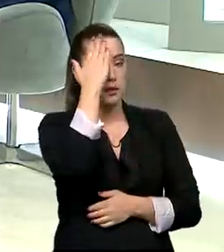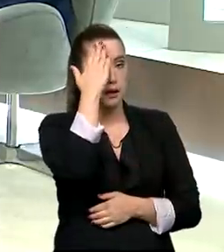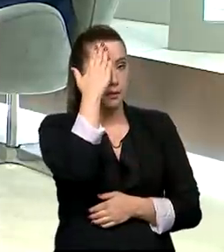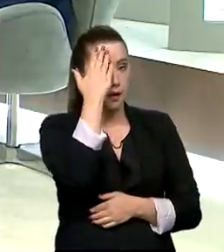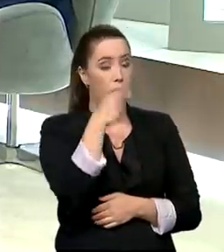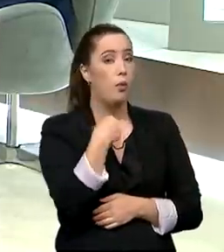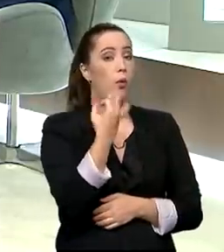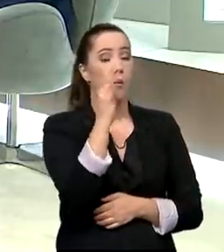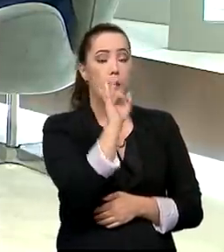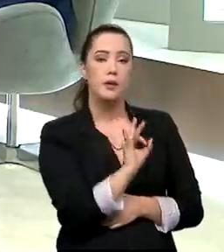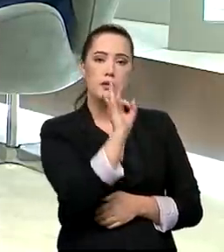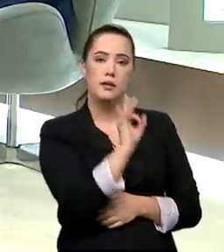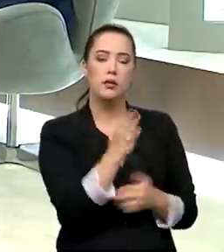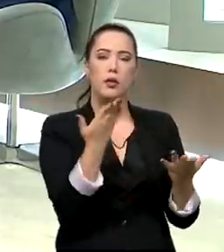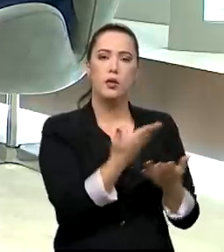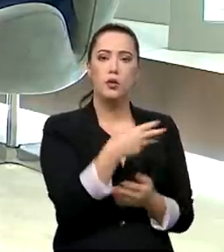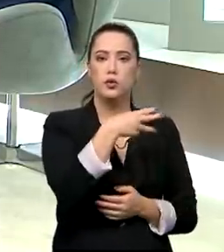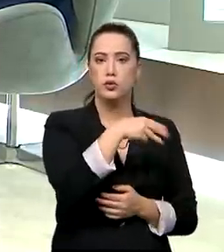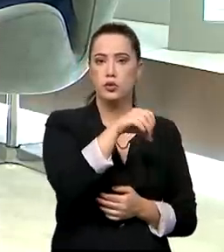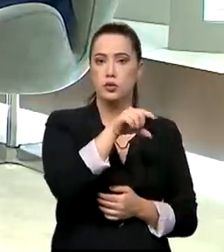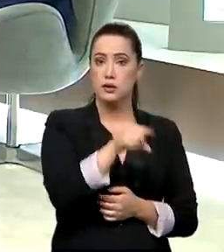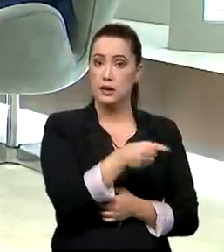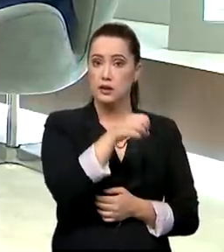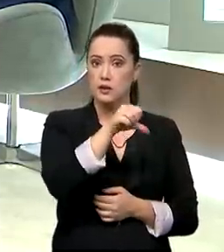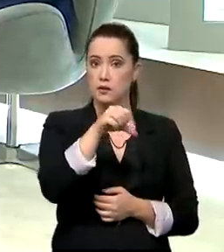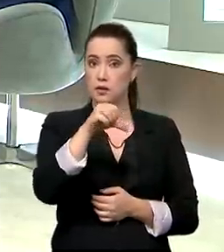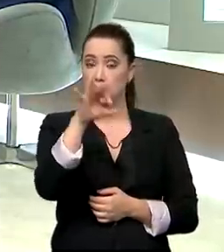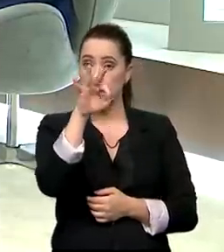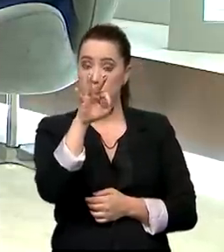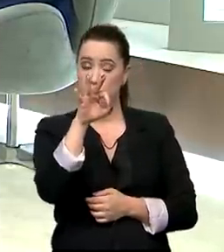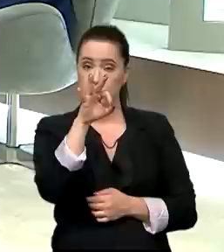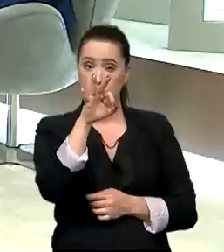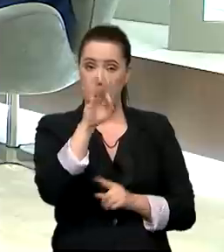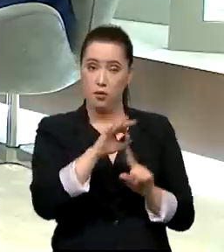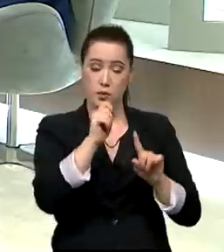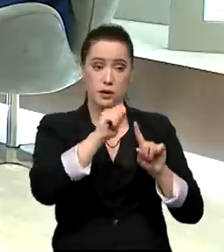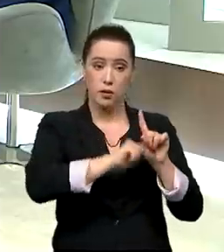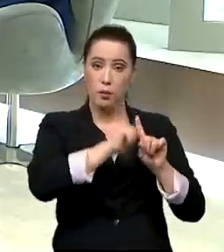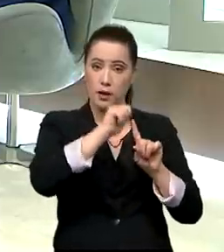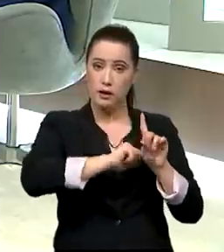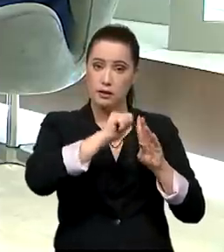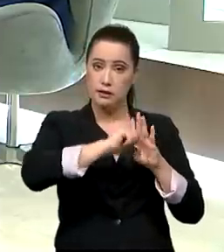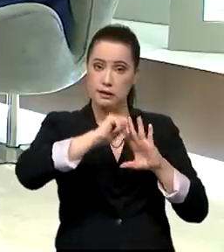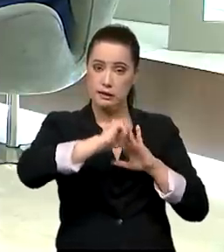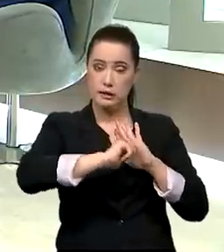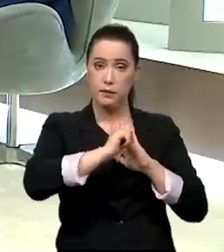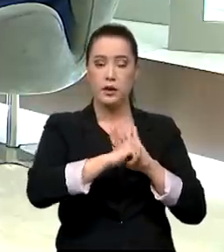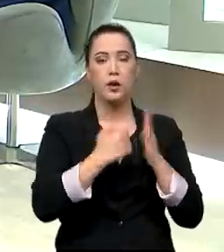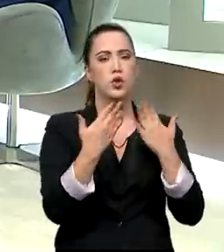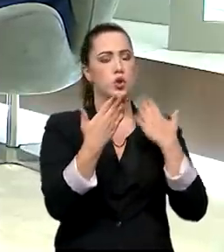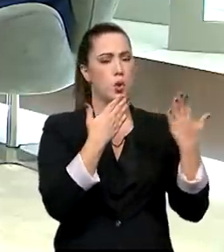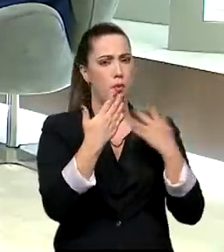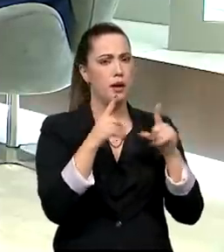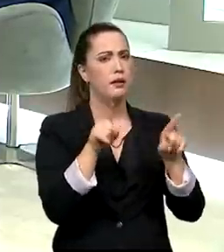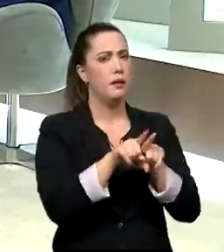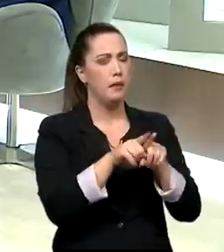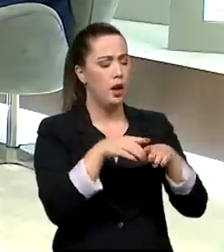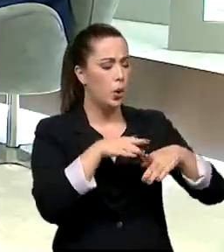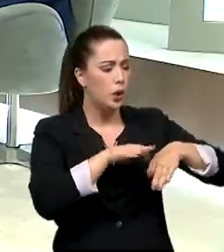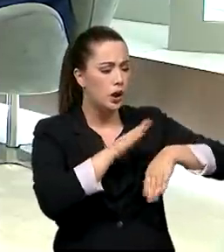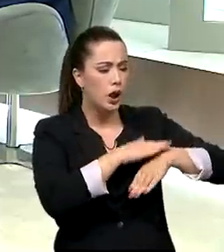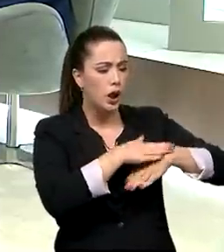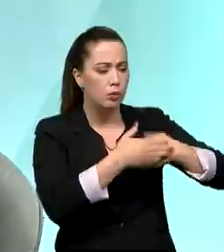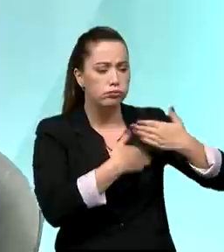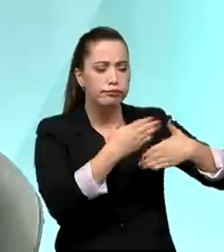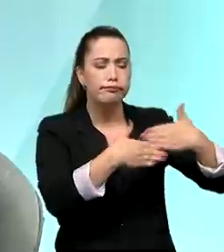que hoje está em R$,99 por mês. O prazo, e nós estamos discutindo, talvez, expandir um